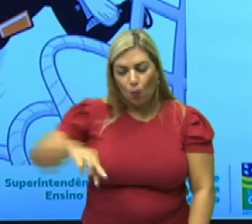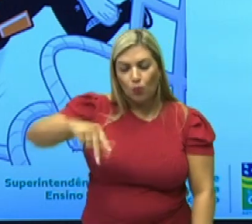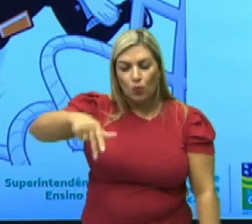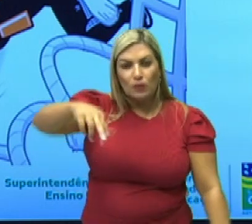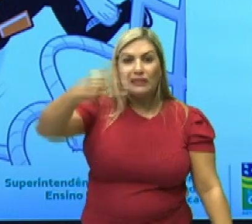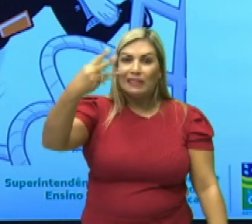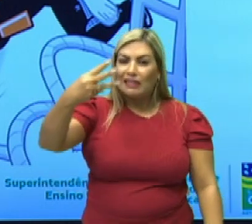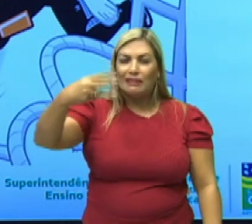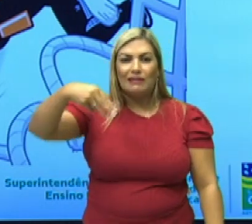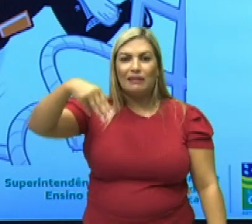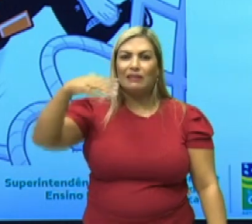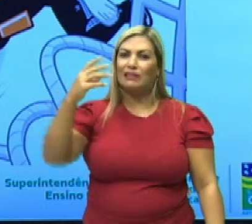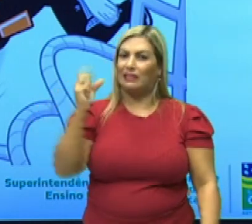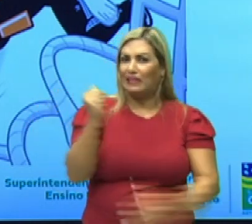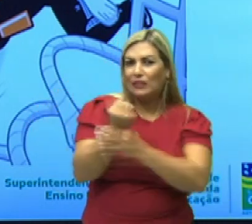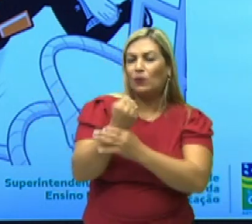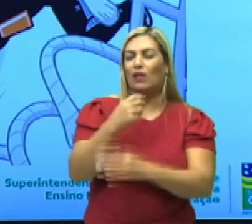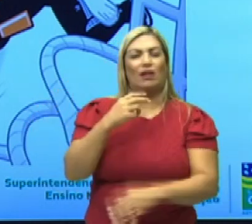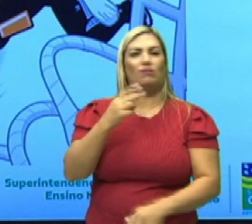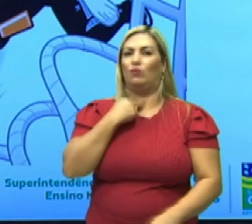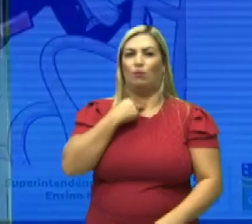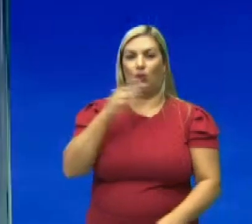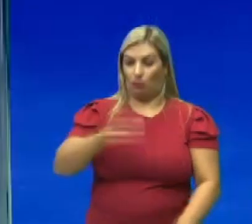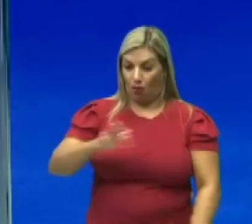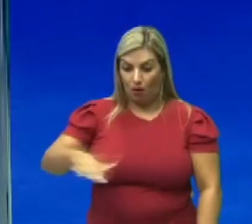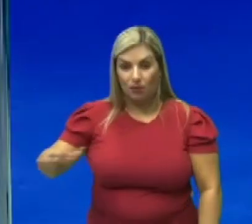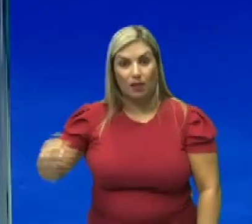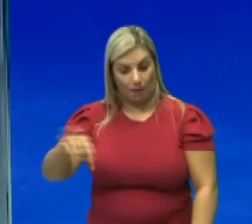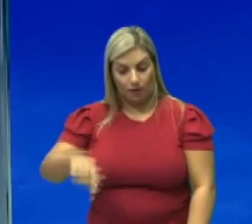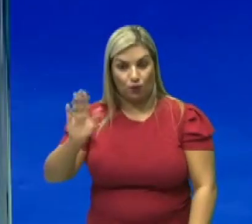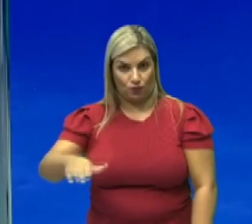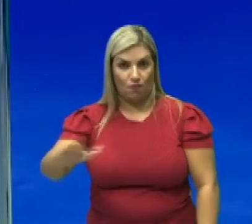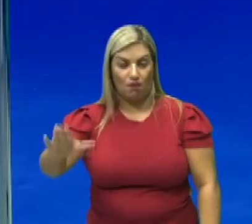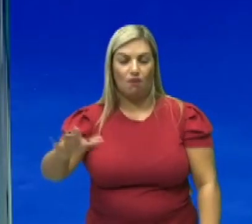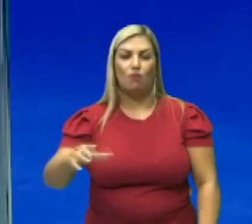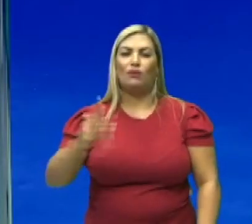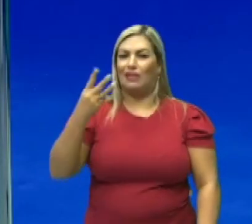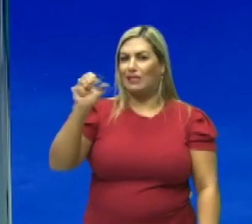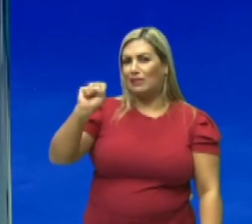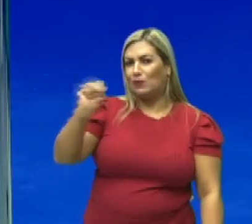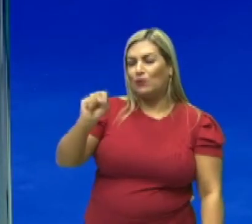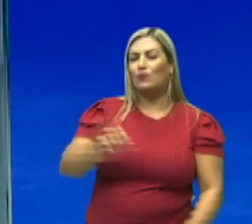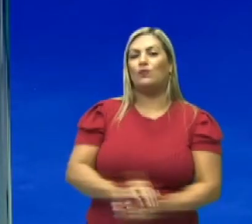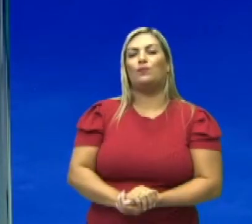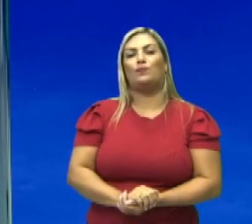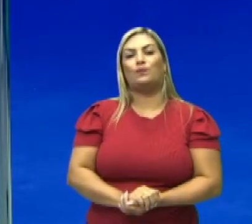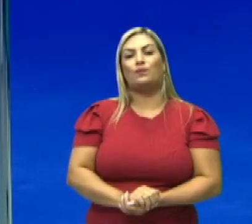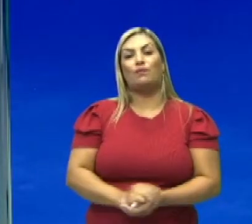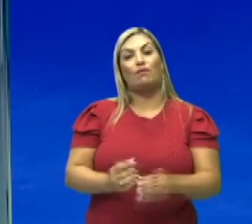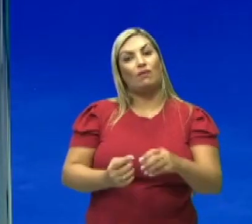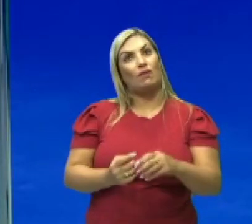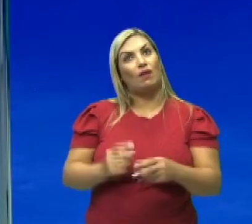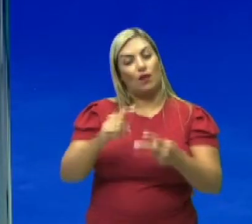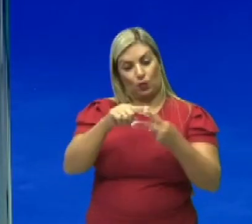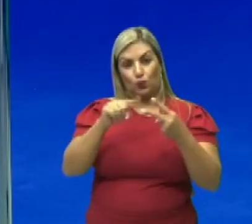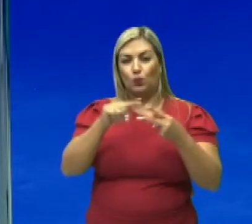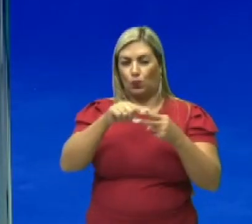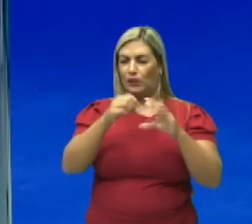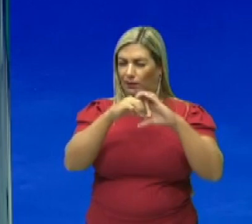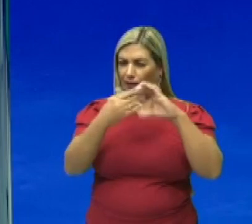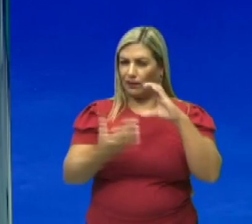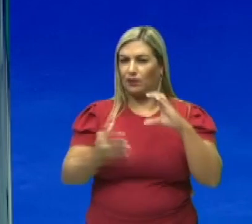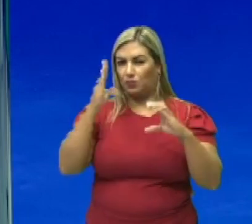A partida dura dois tempos de 20 minutos. A única característica de fato, aliás, na verdade, única não, as duas